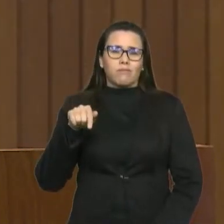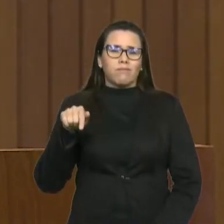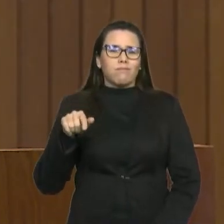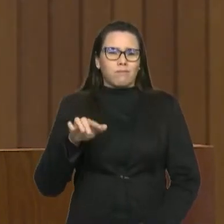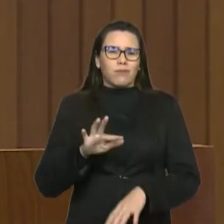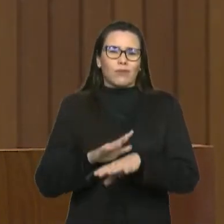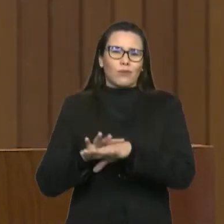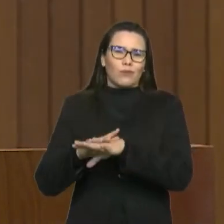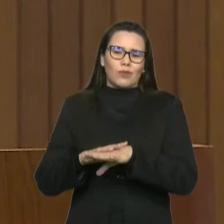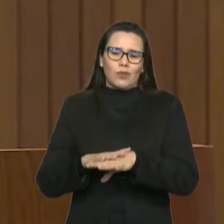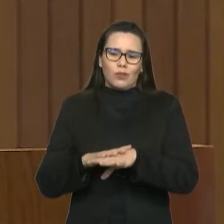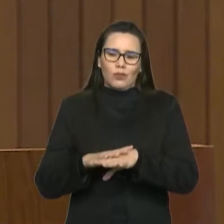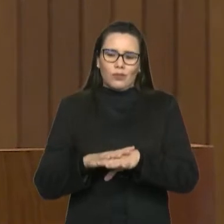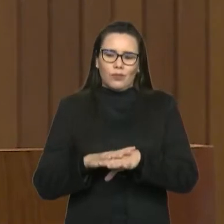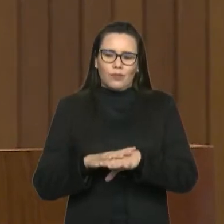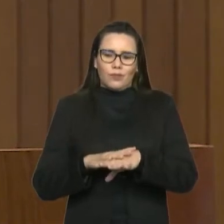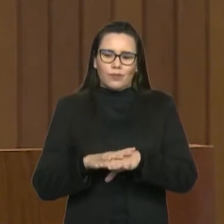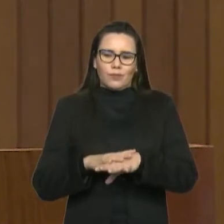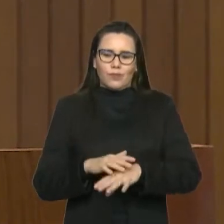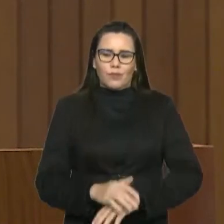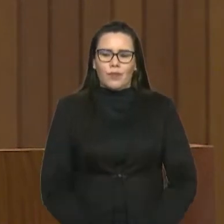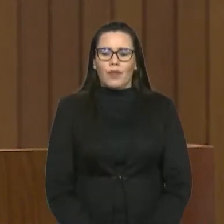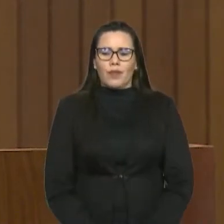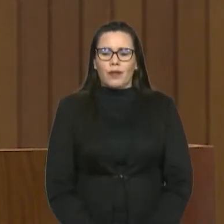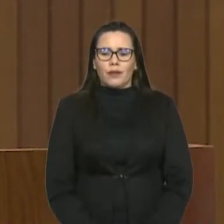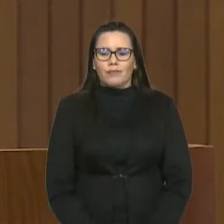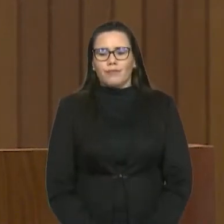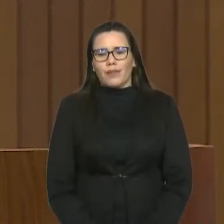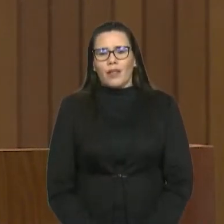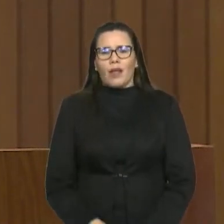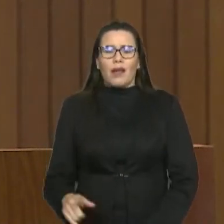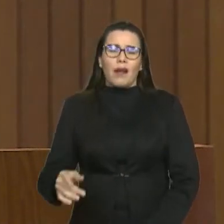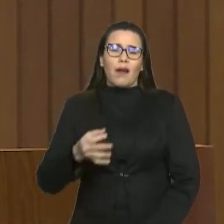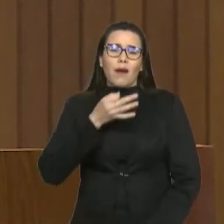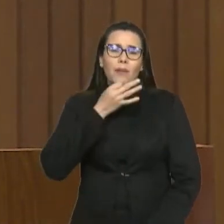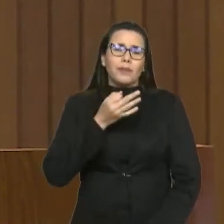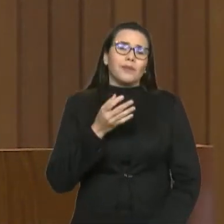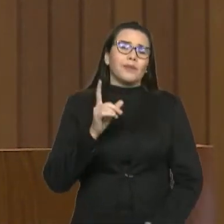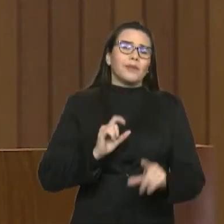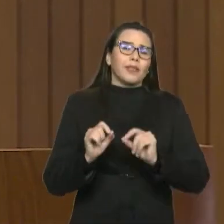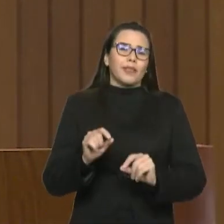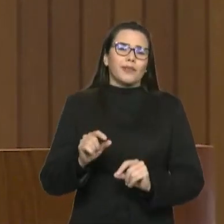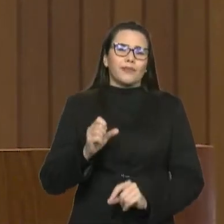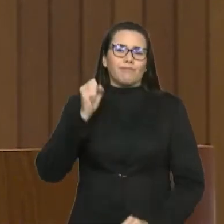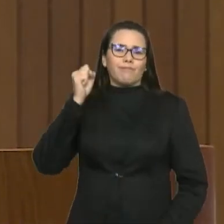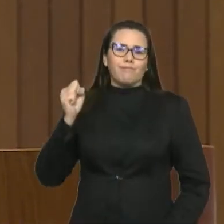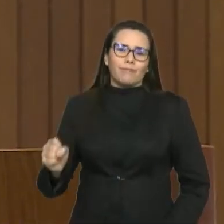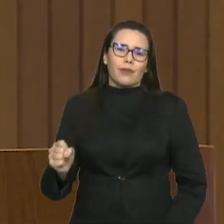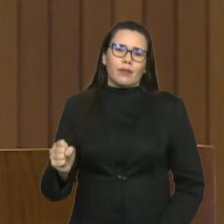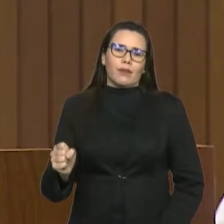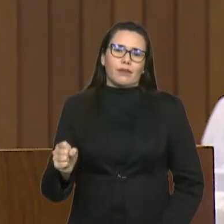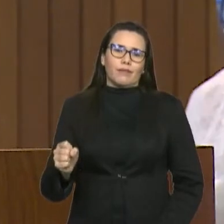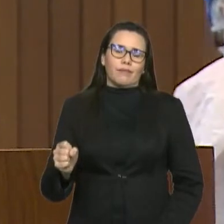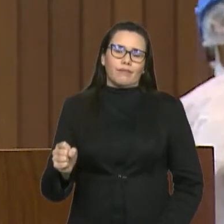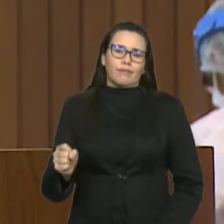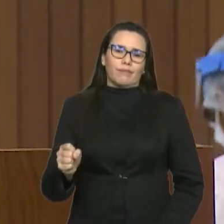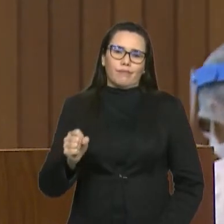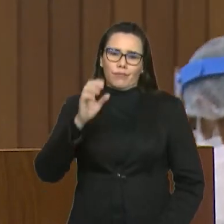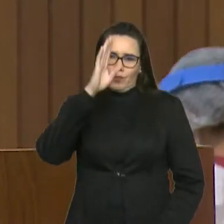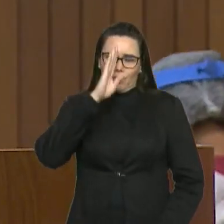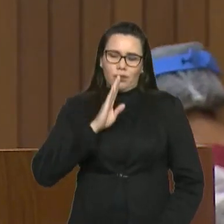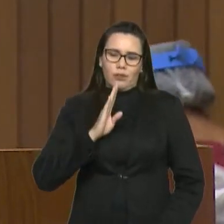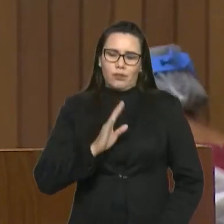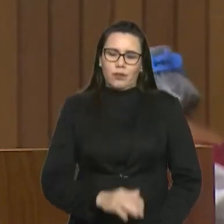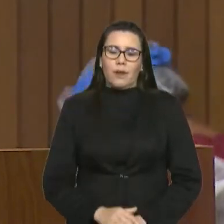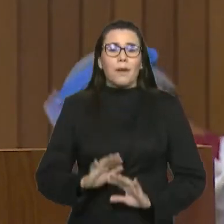indicado ao tutor o seu sacrifício, a sua eutanásia, gratuita. Mas, quando